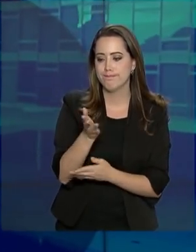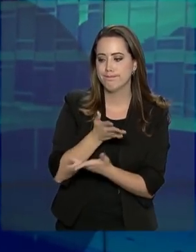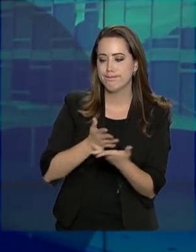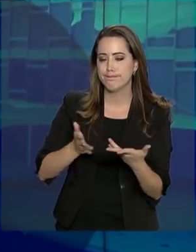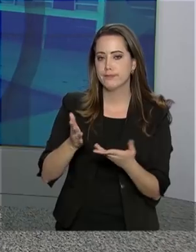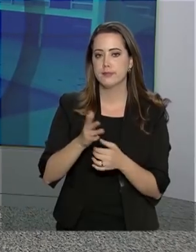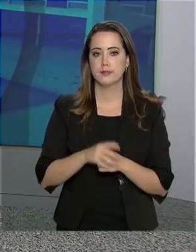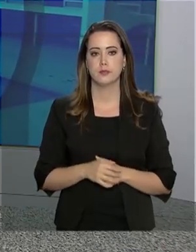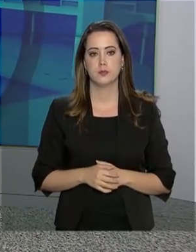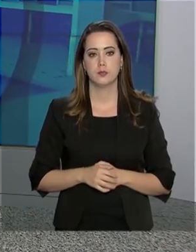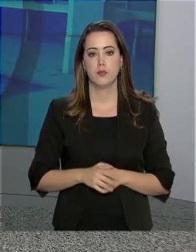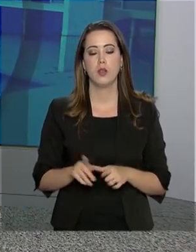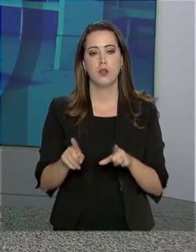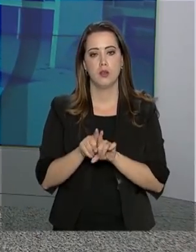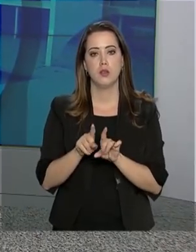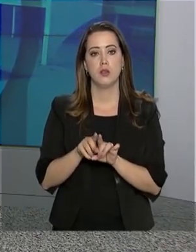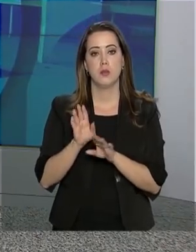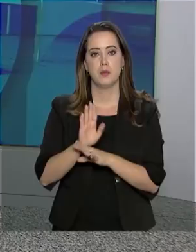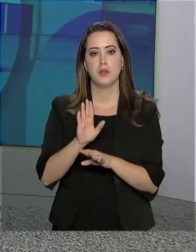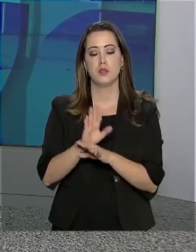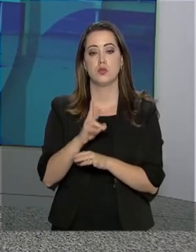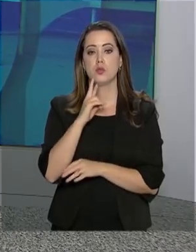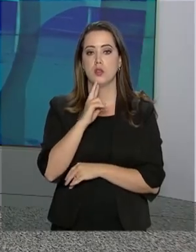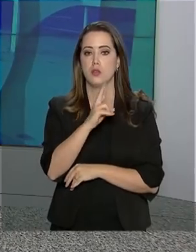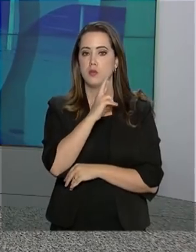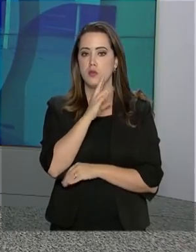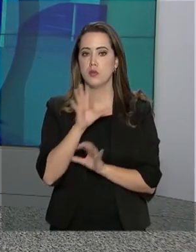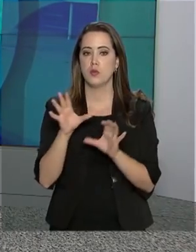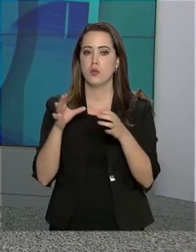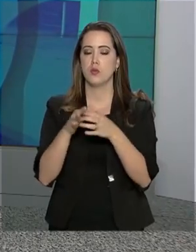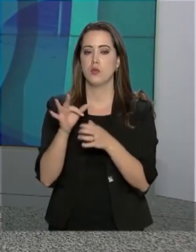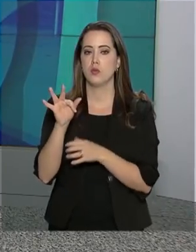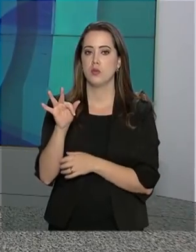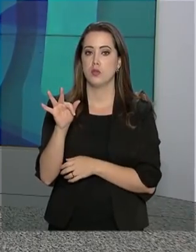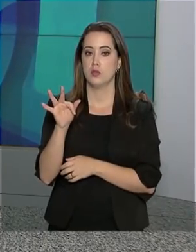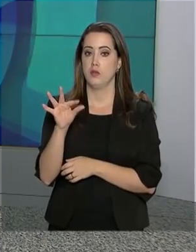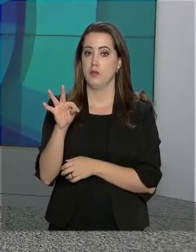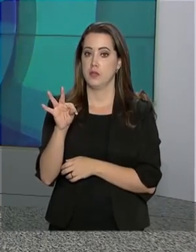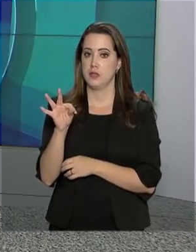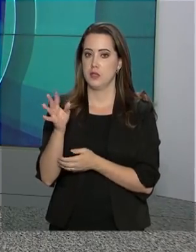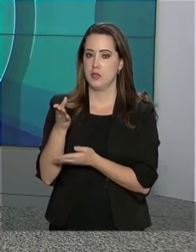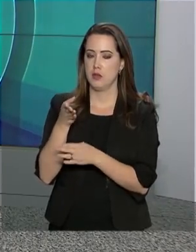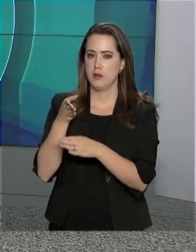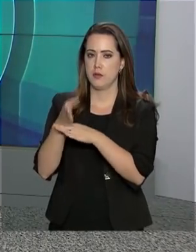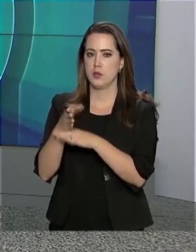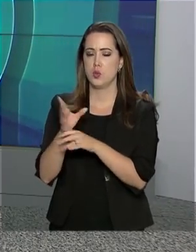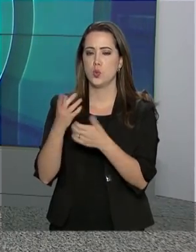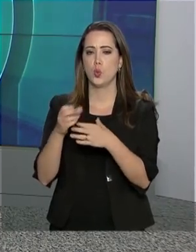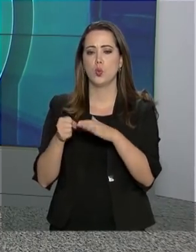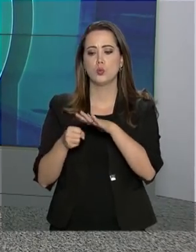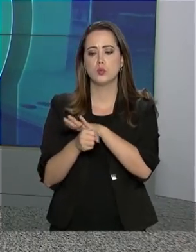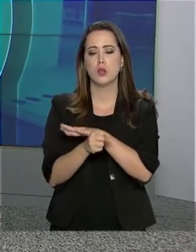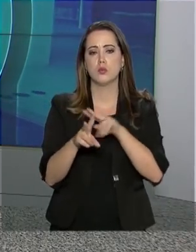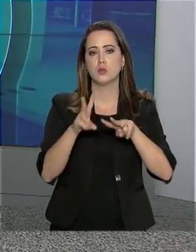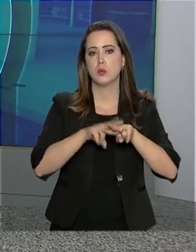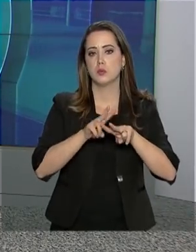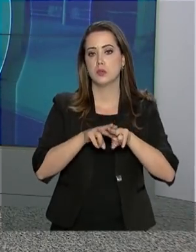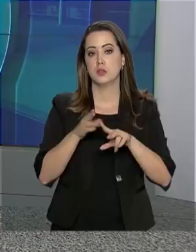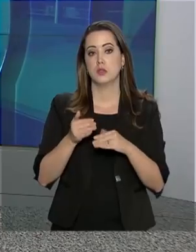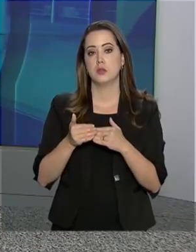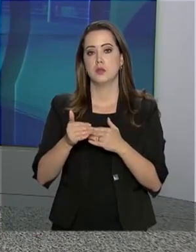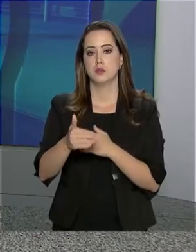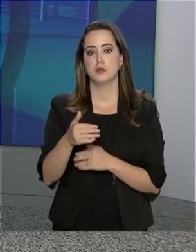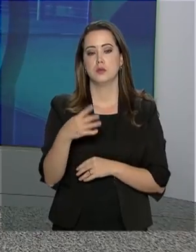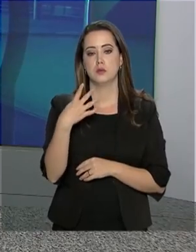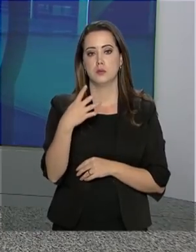venezuelanos. Também em apoio a Roraima, a Força-Tarefa de Intervenção Penitenciária ficará por